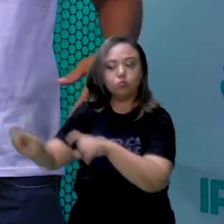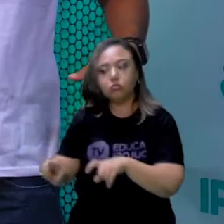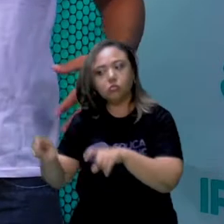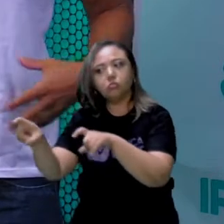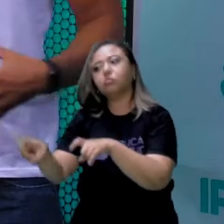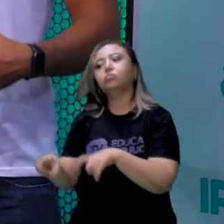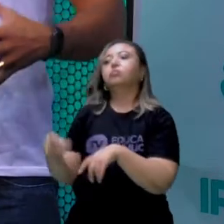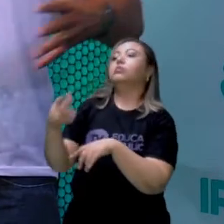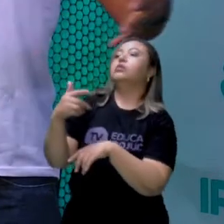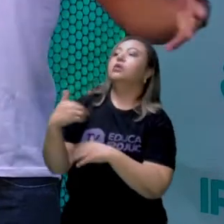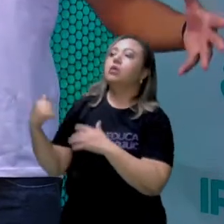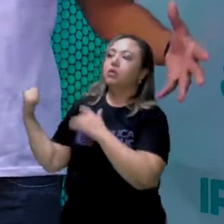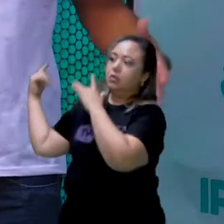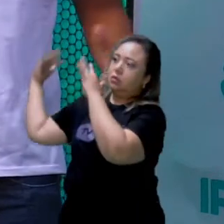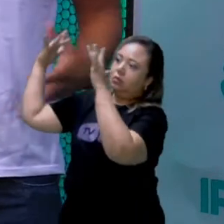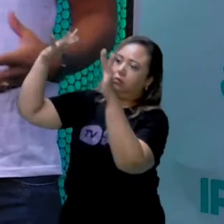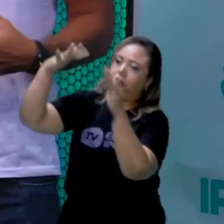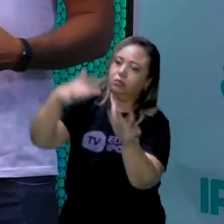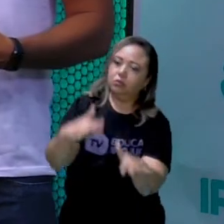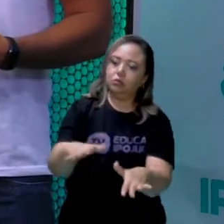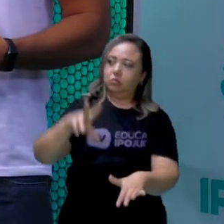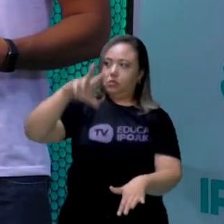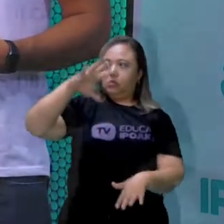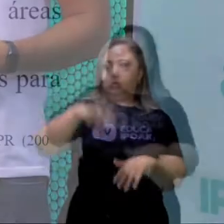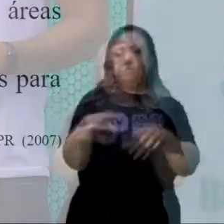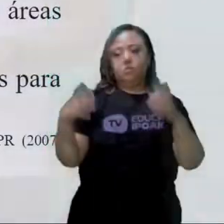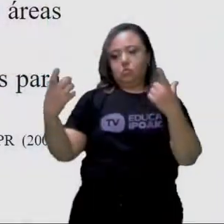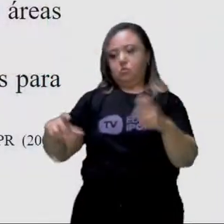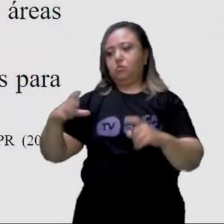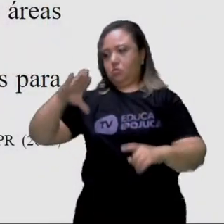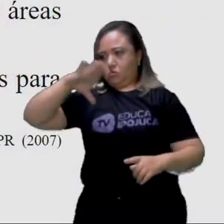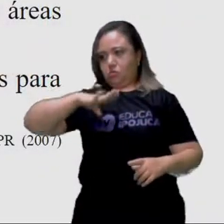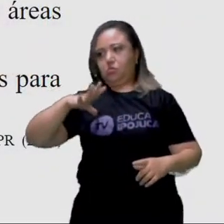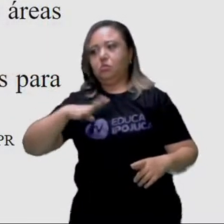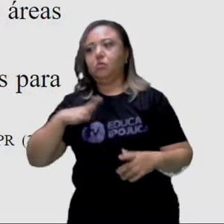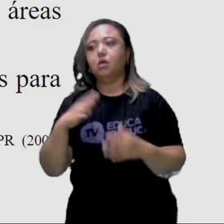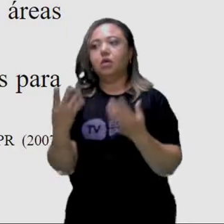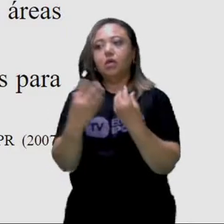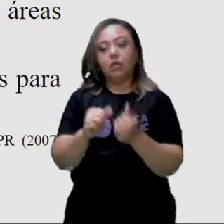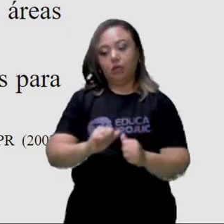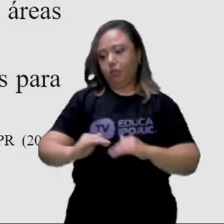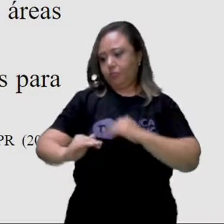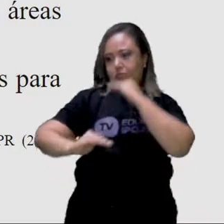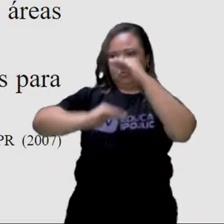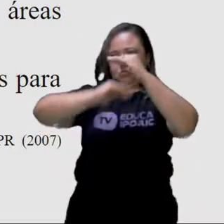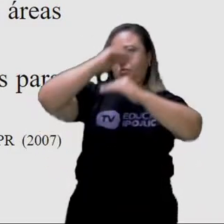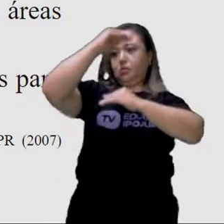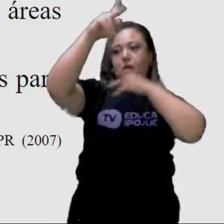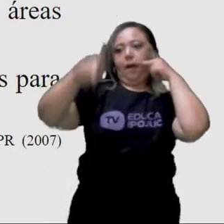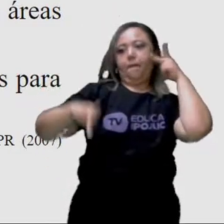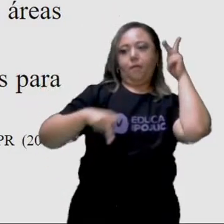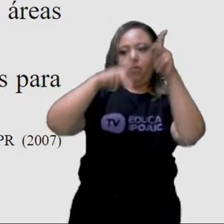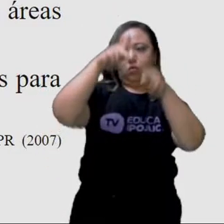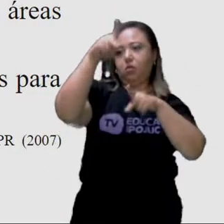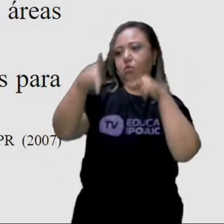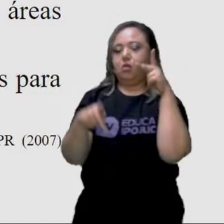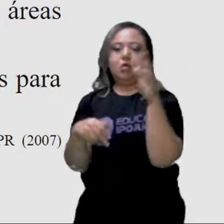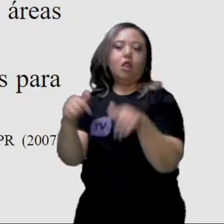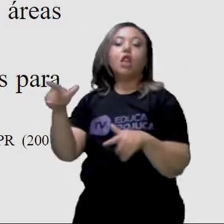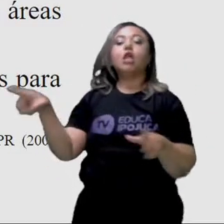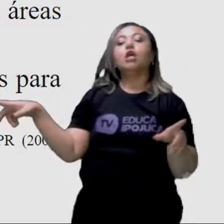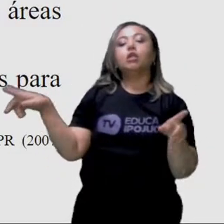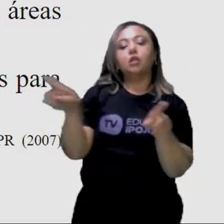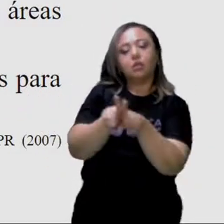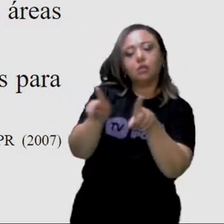urbanas, o que ampliou ali o número populacional e consecutivamente ampliou também o número de doenças